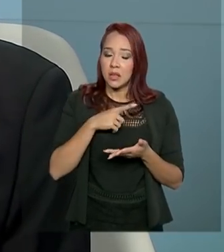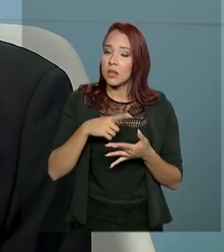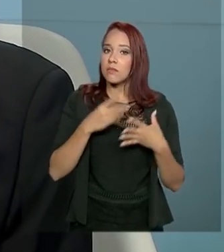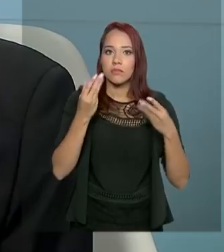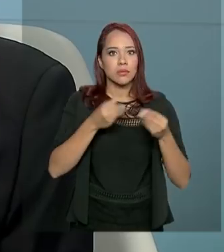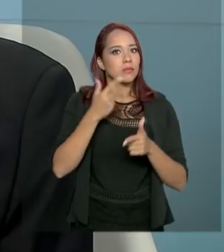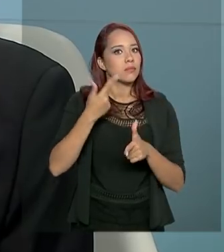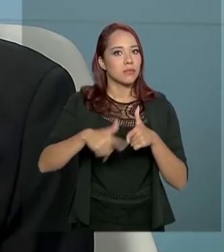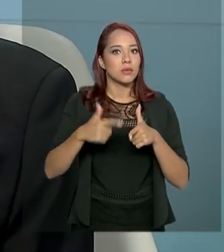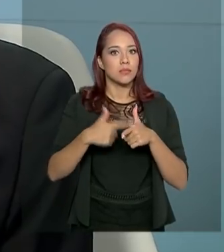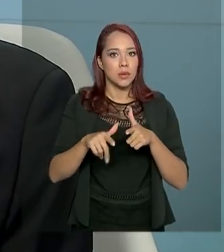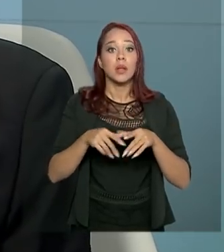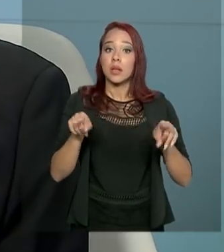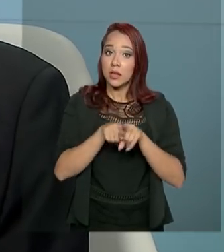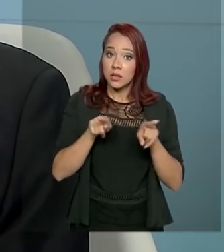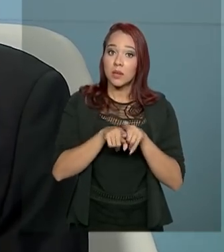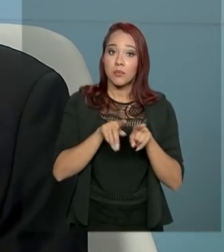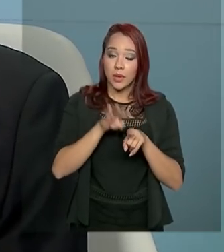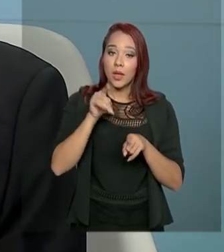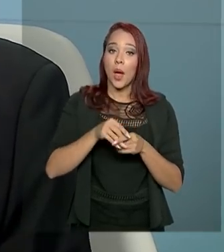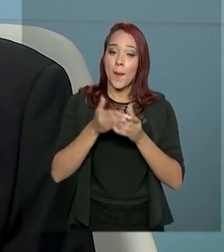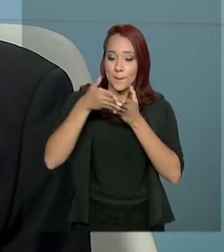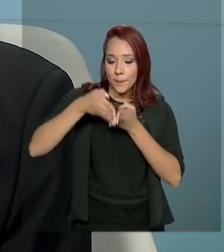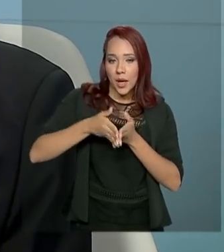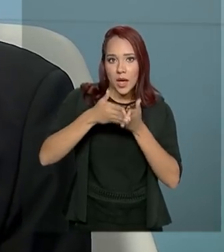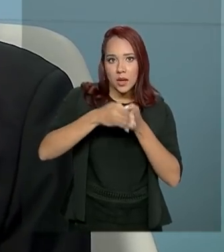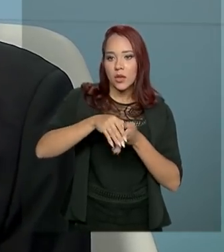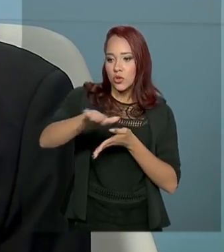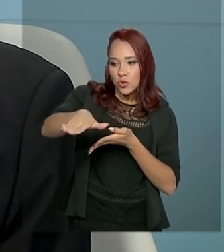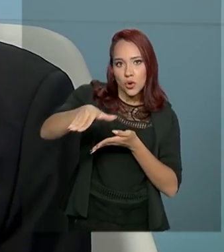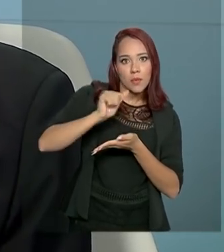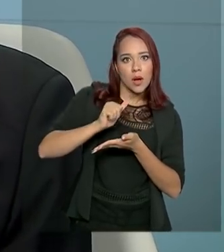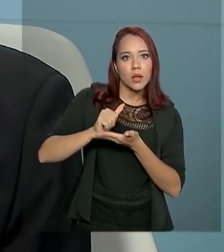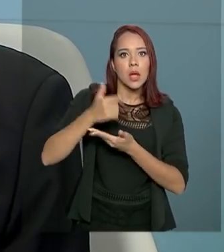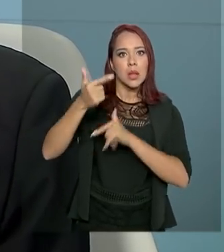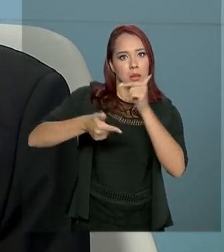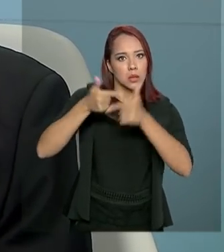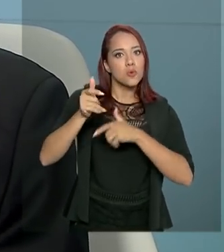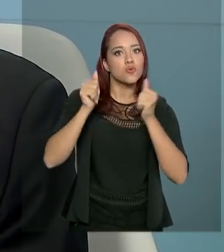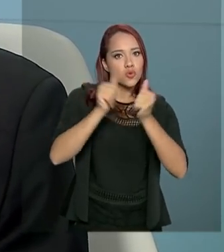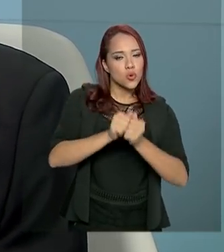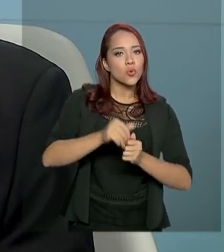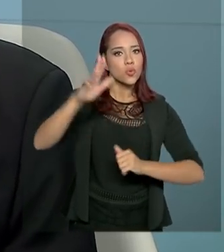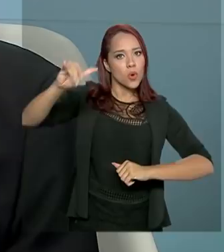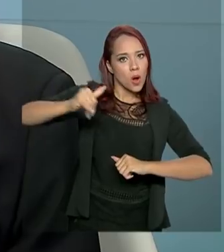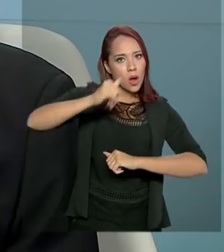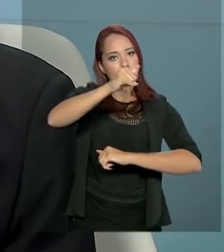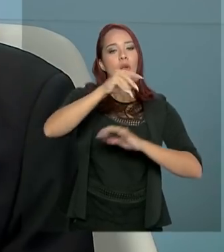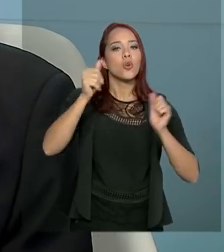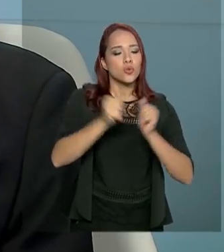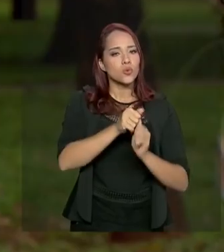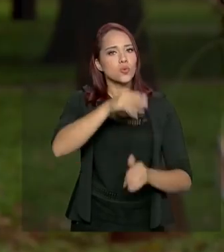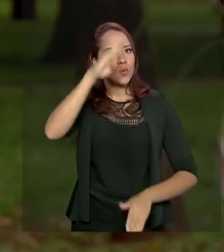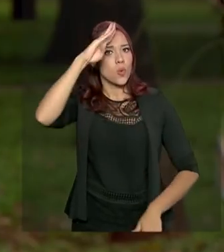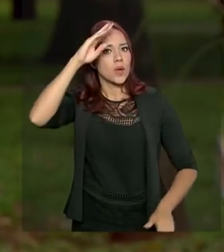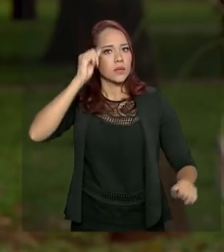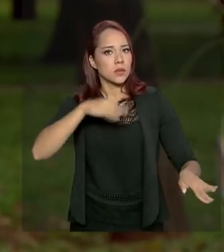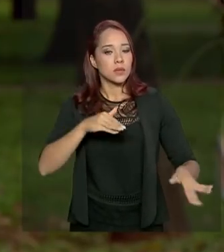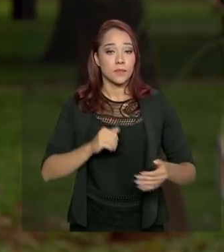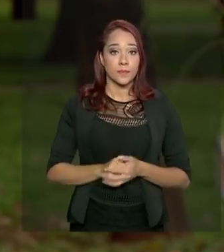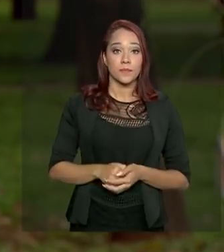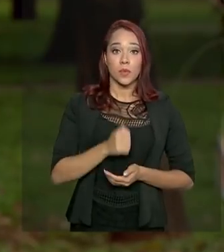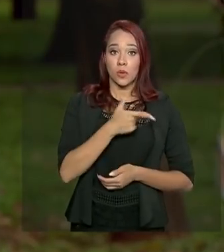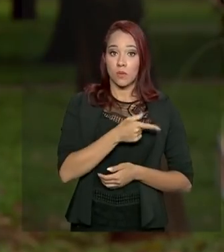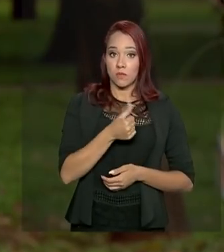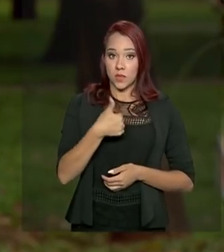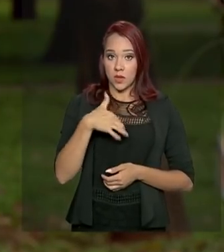problemas, que também a nossa Marinha foi chamada a trabalhar junto com a Força Aérea, junto com o Exército. Em 2019,